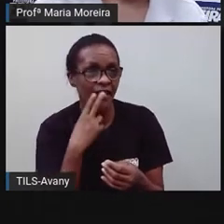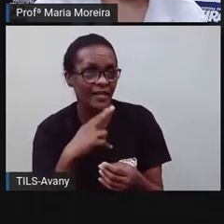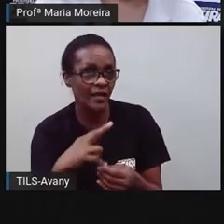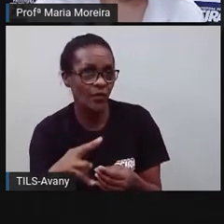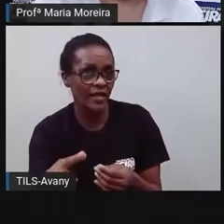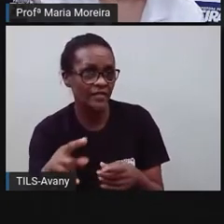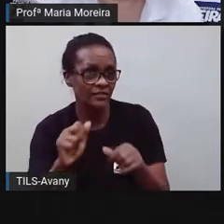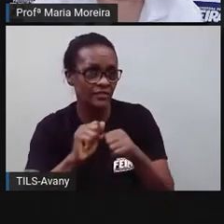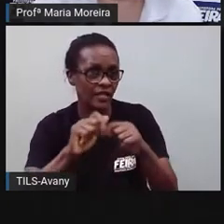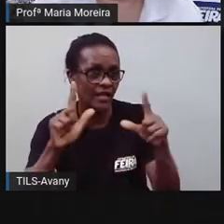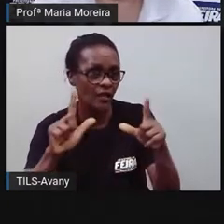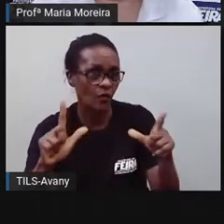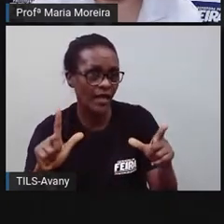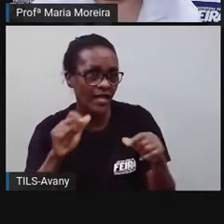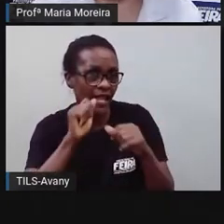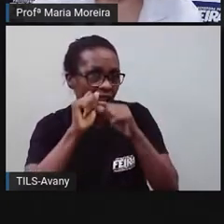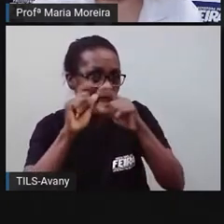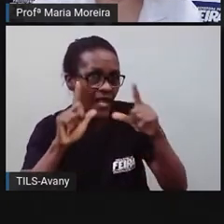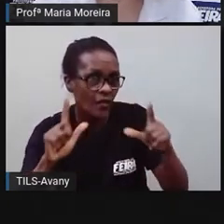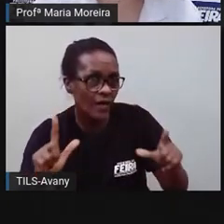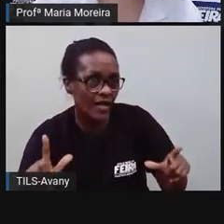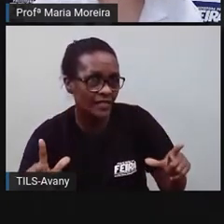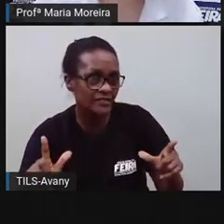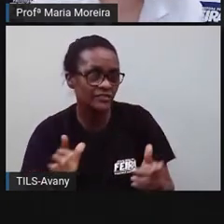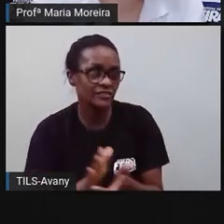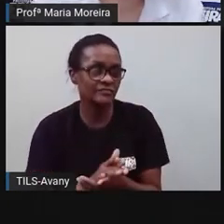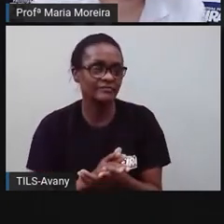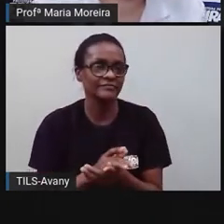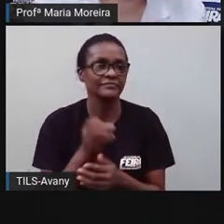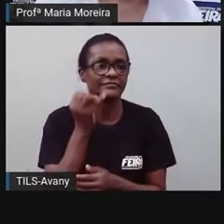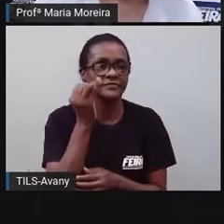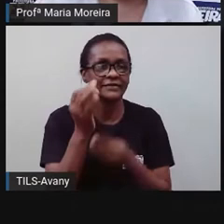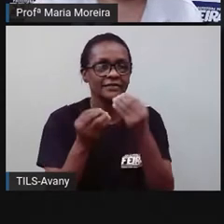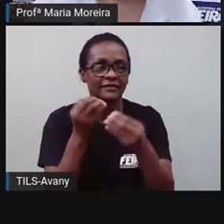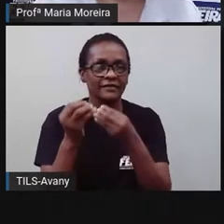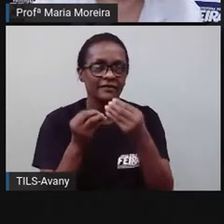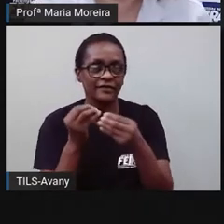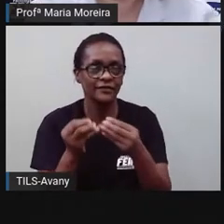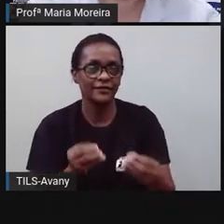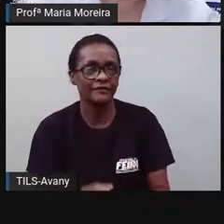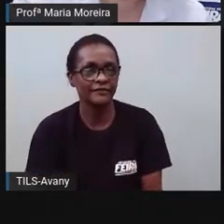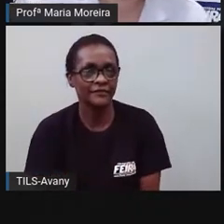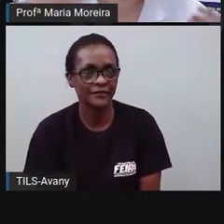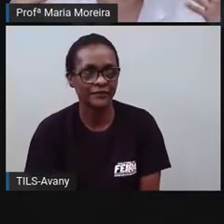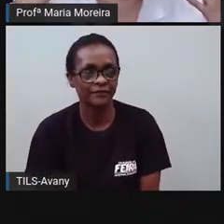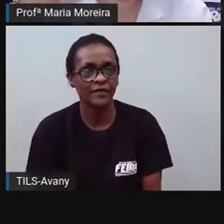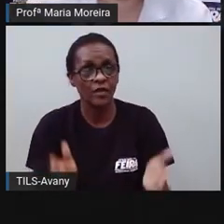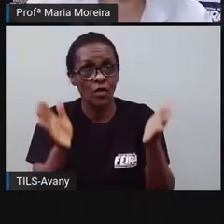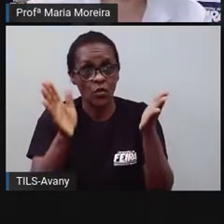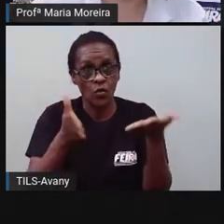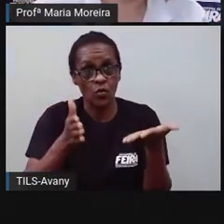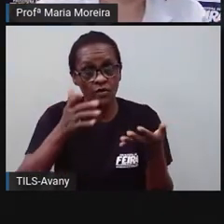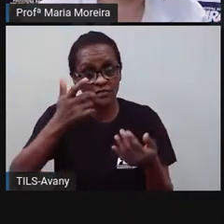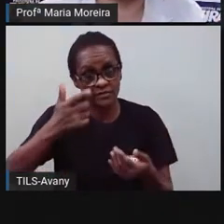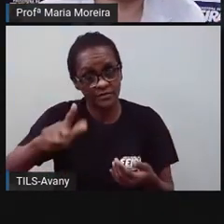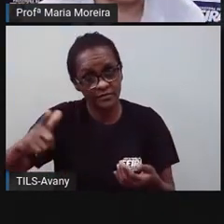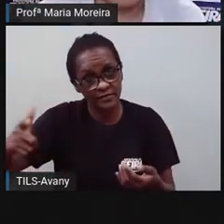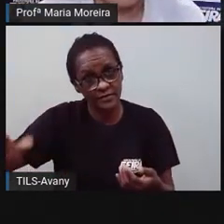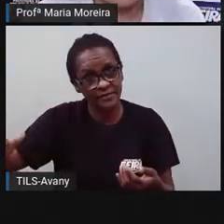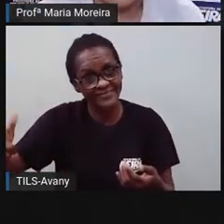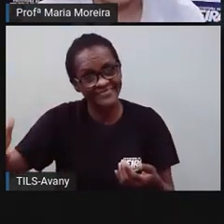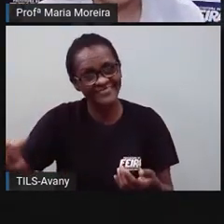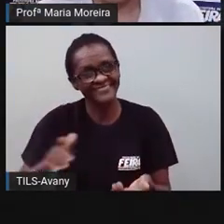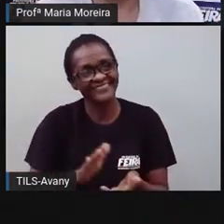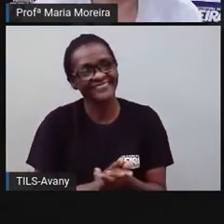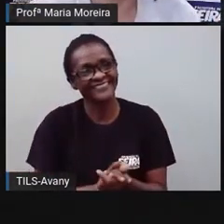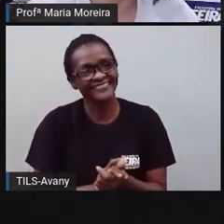Linguagens. Pró Maria aqui com vocês mais uma vez e que honra imensa é estar aqui com